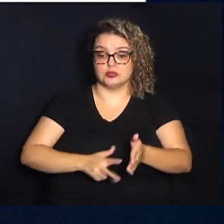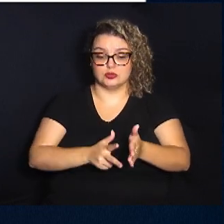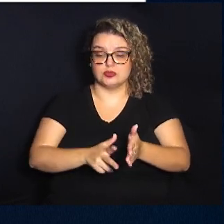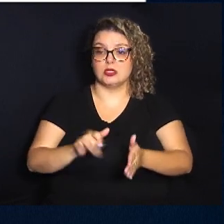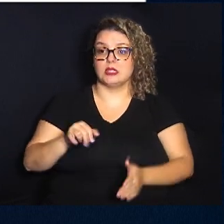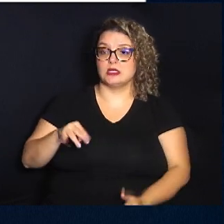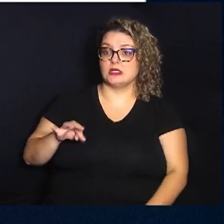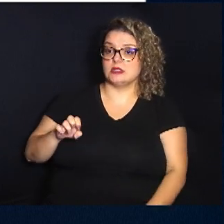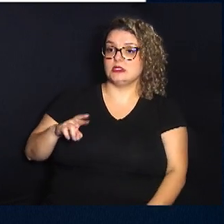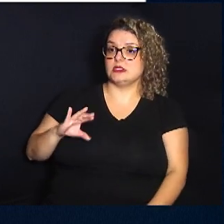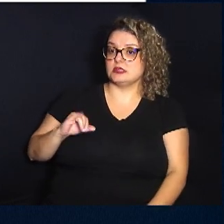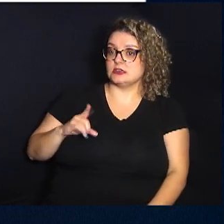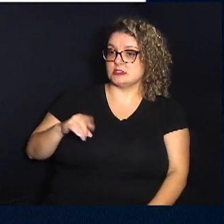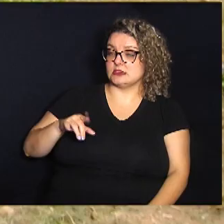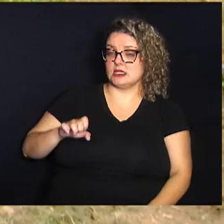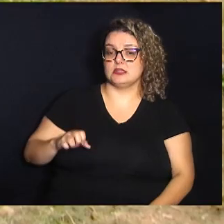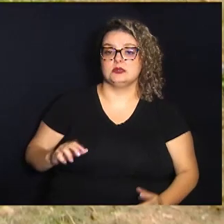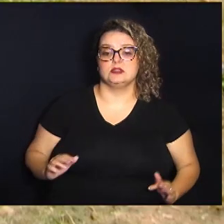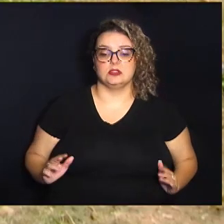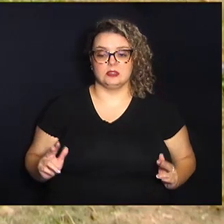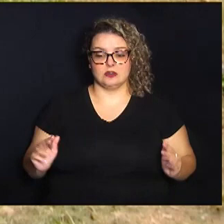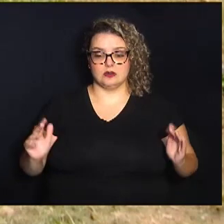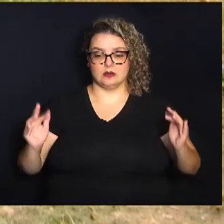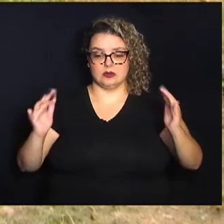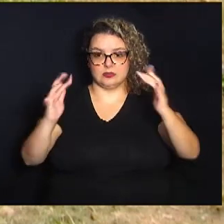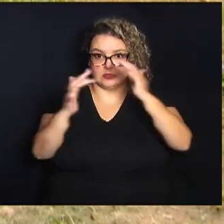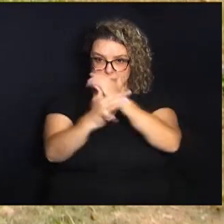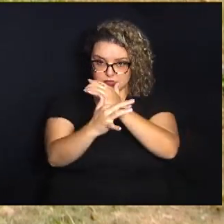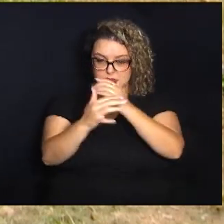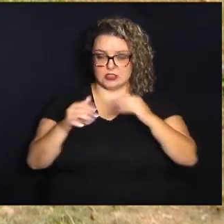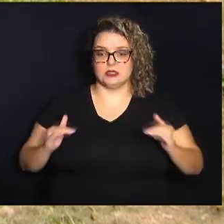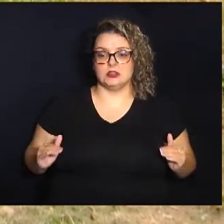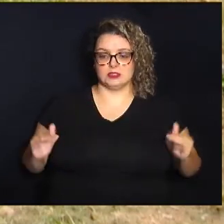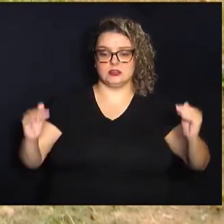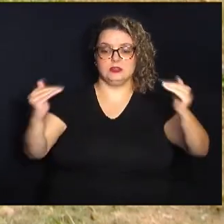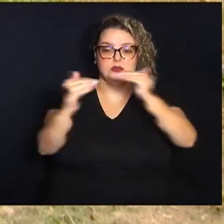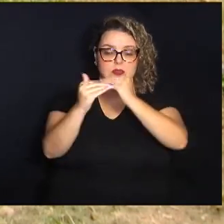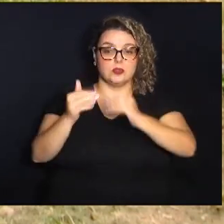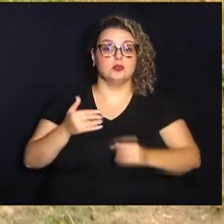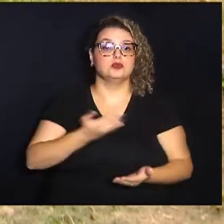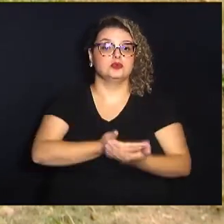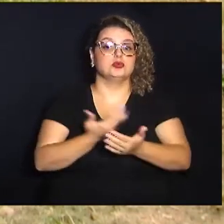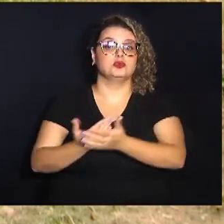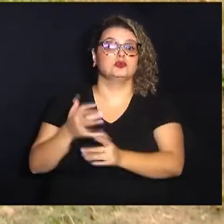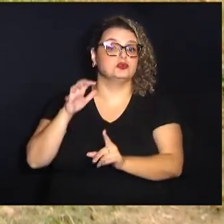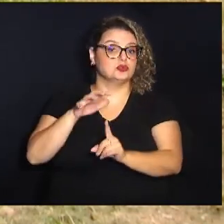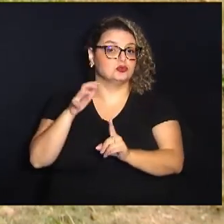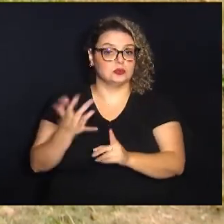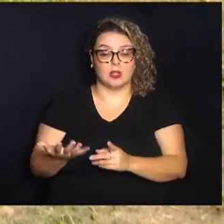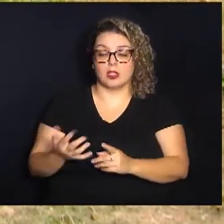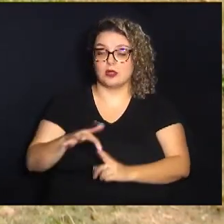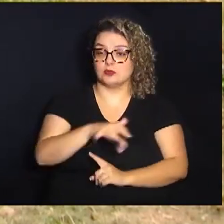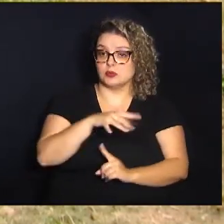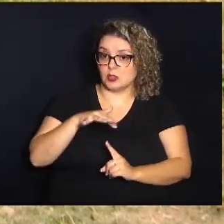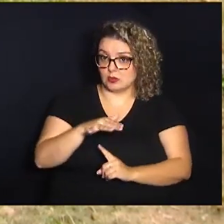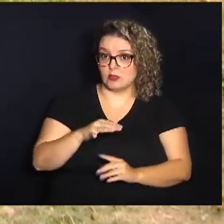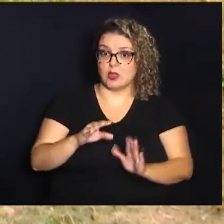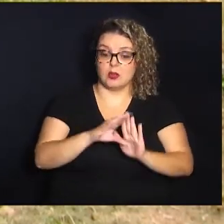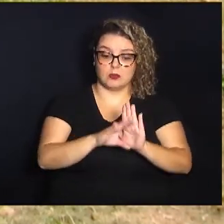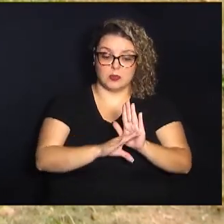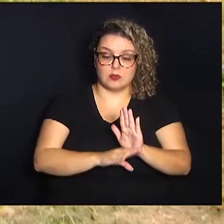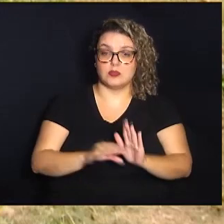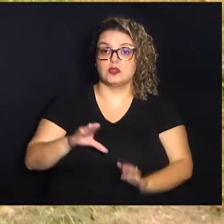a travessia veicular ligando os bairros. Os impactos socioambientais desta obra precisam ser estabelecidos programas de